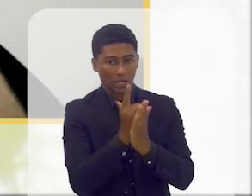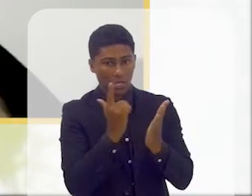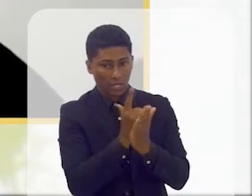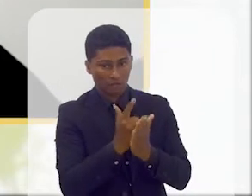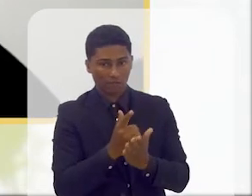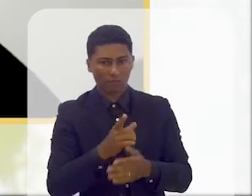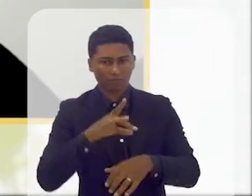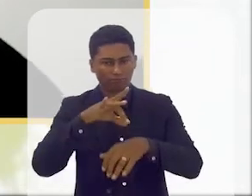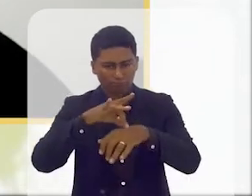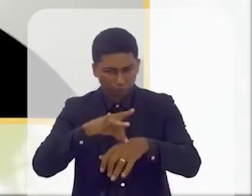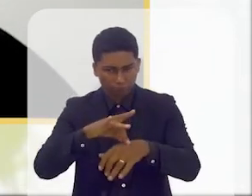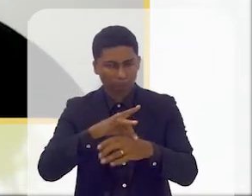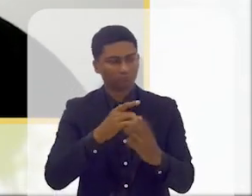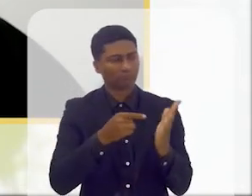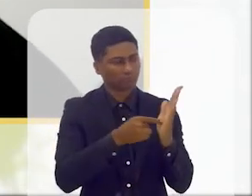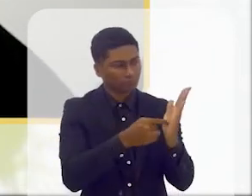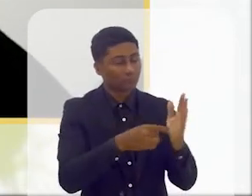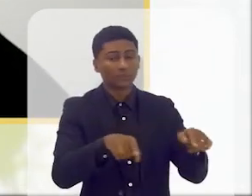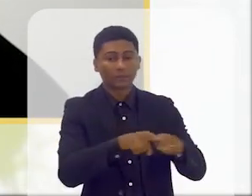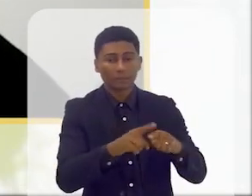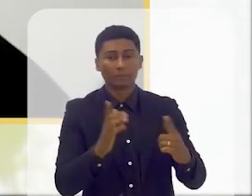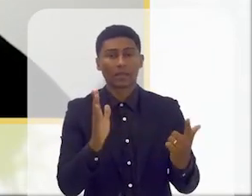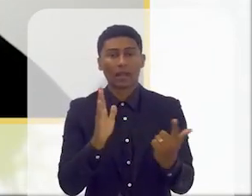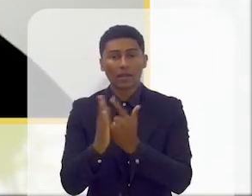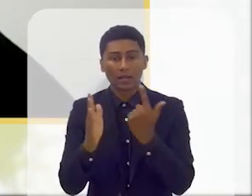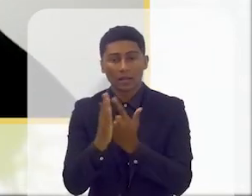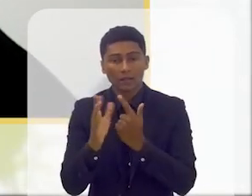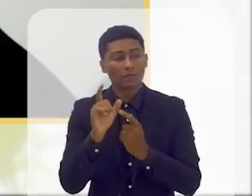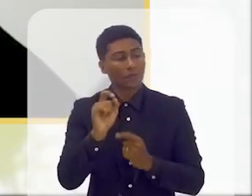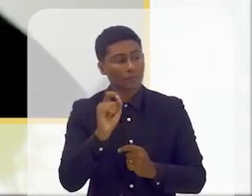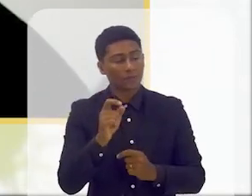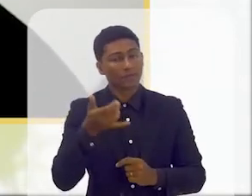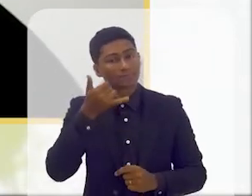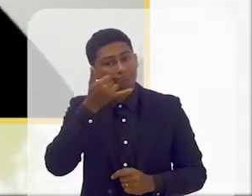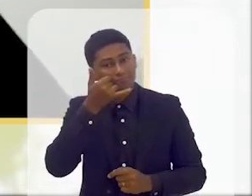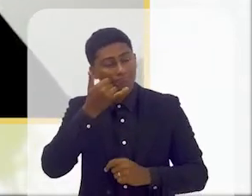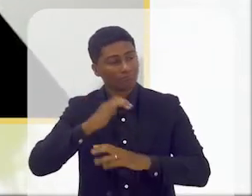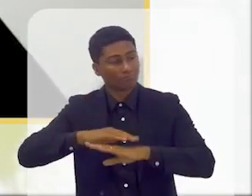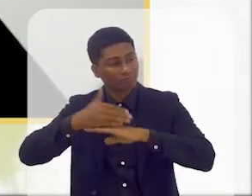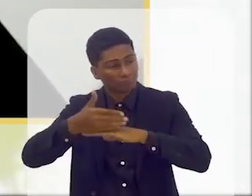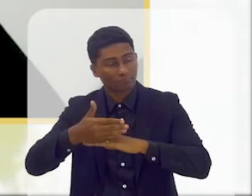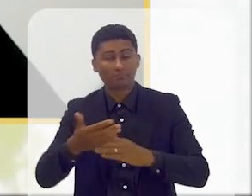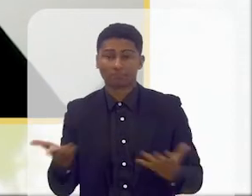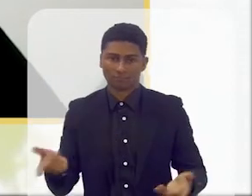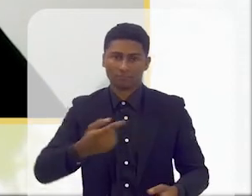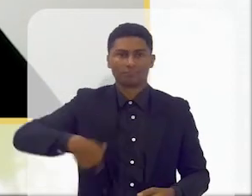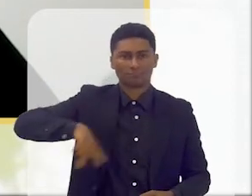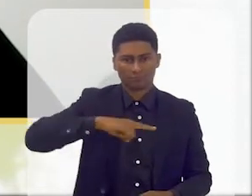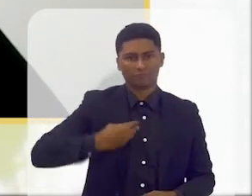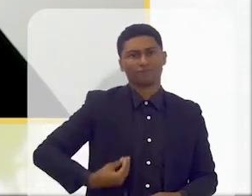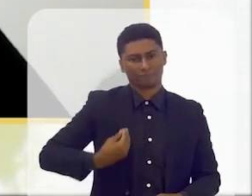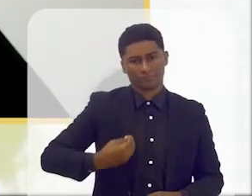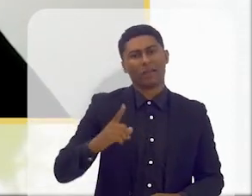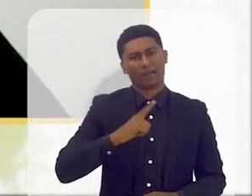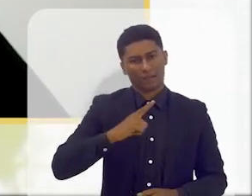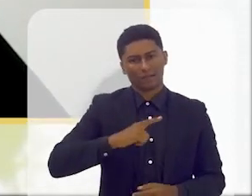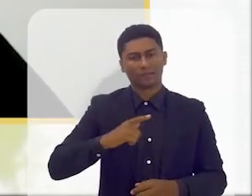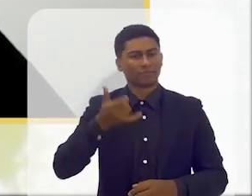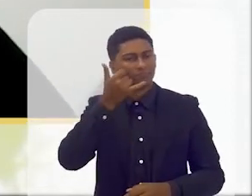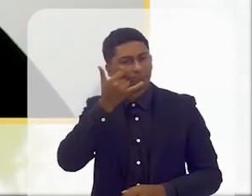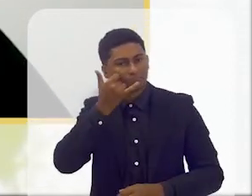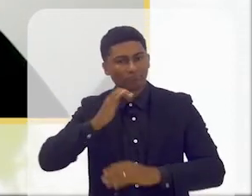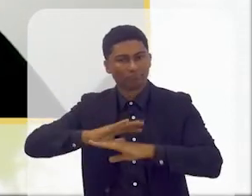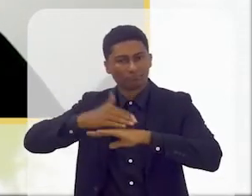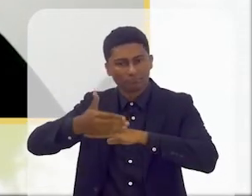livro físico mas também temos um livro digital e nós vivemos também numa era digital não nos podemos esquecer disso